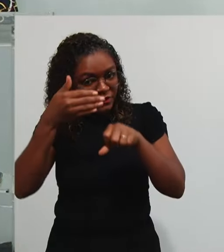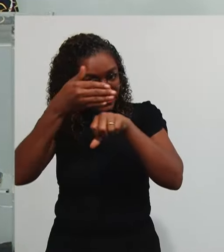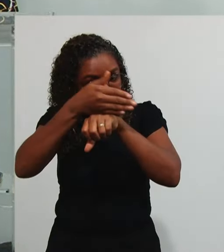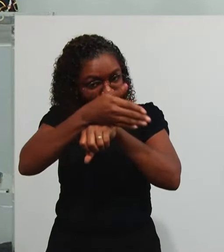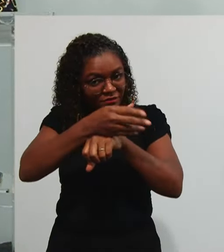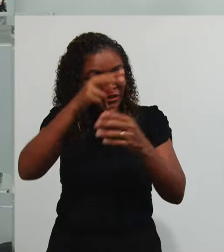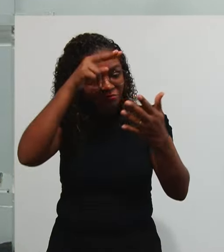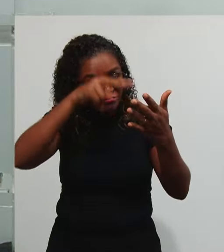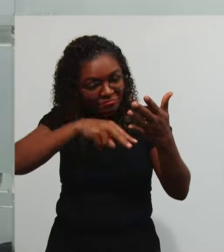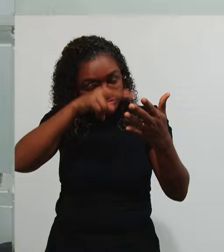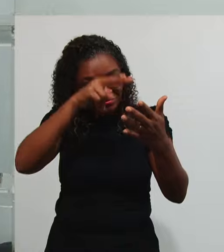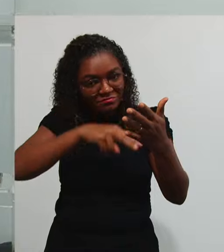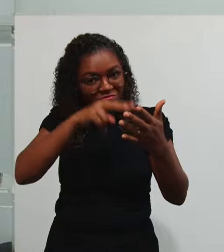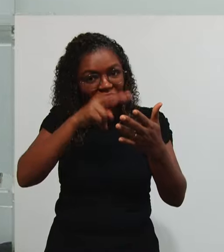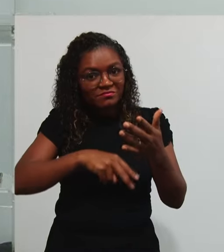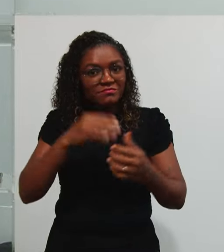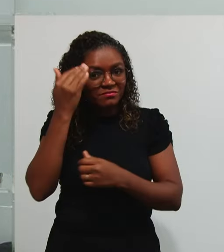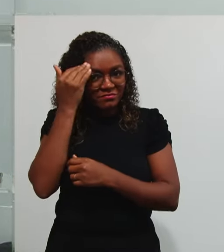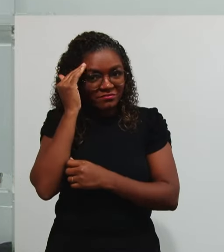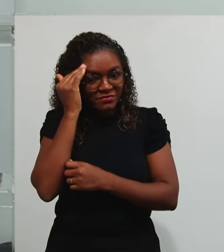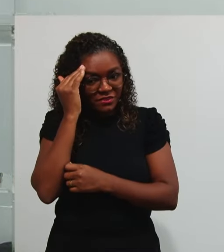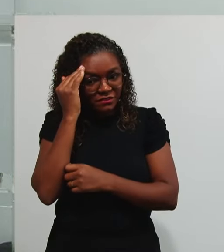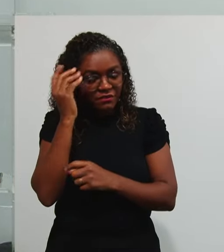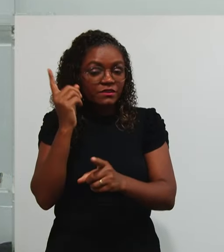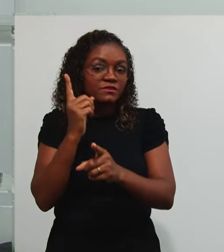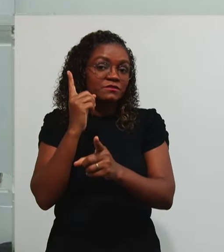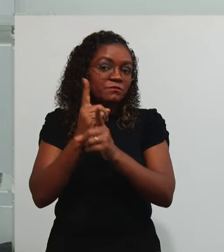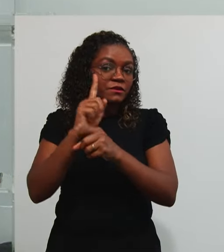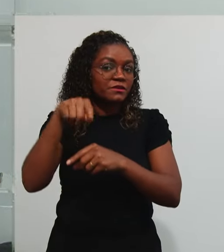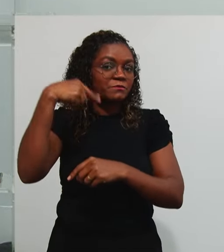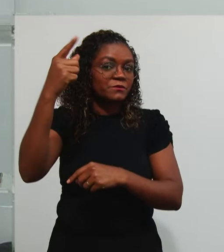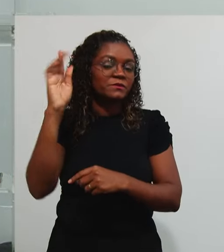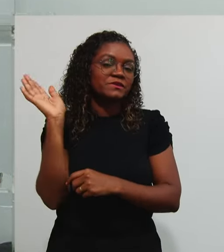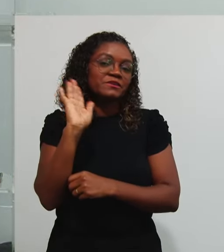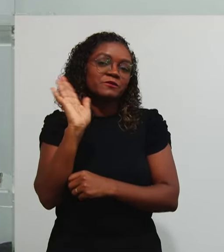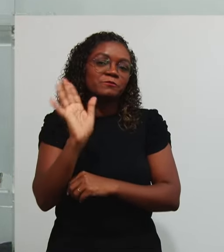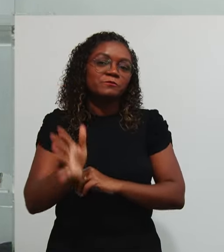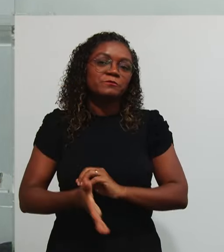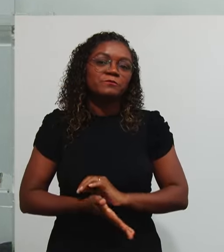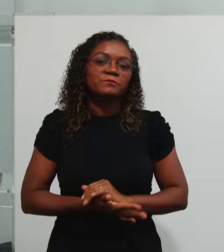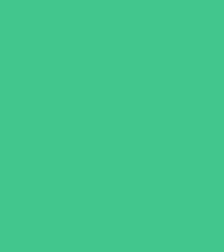totalidade E eu aguardo você No nosso próximo encontro Até logo